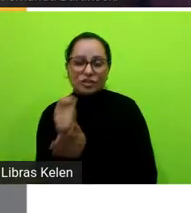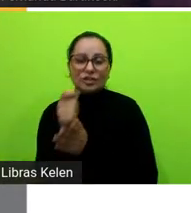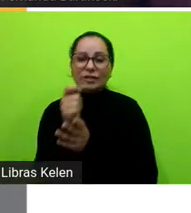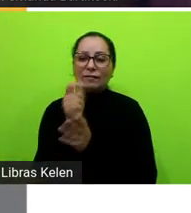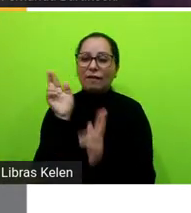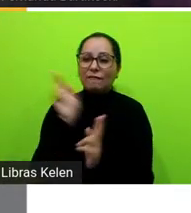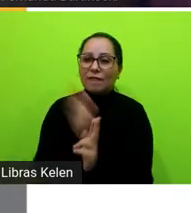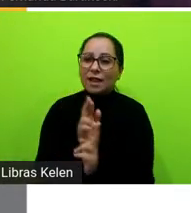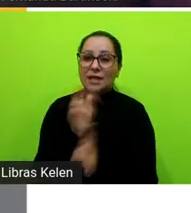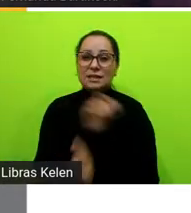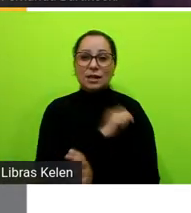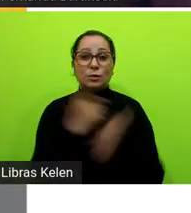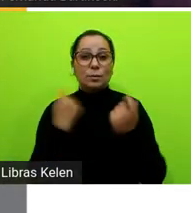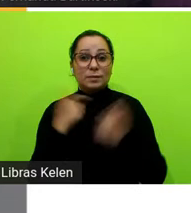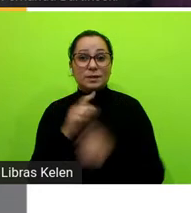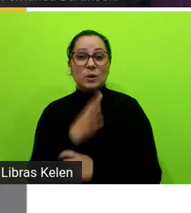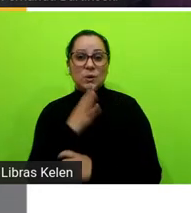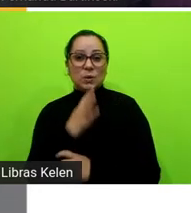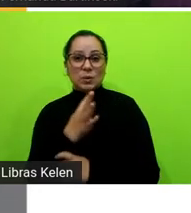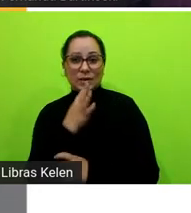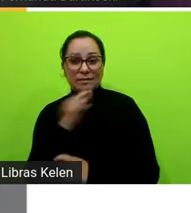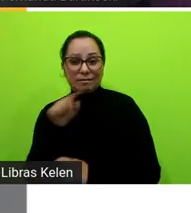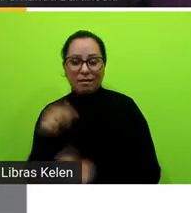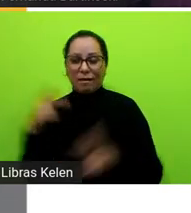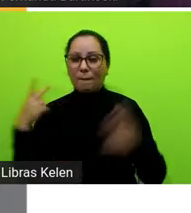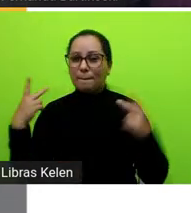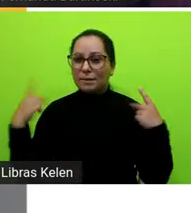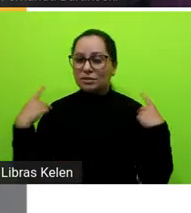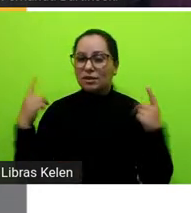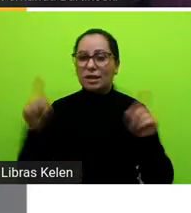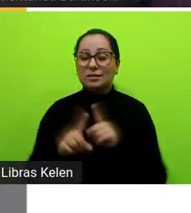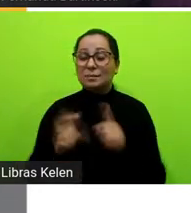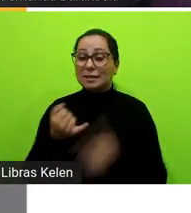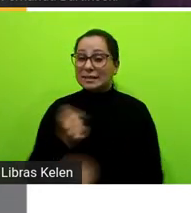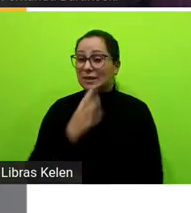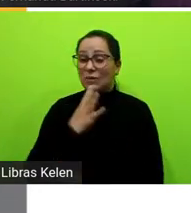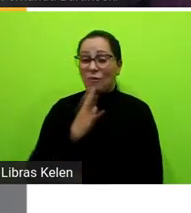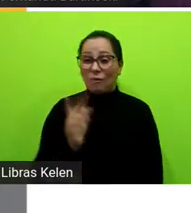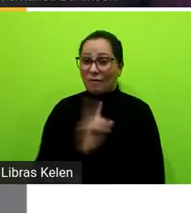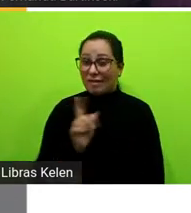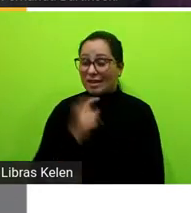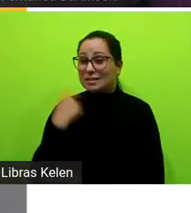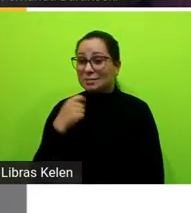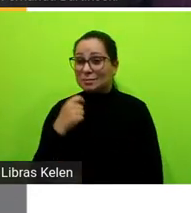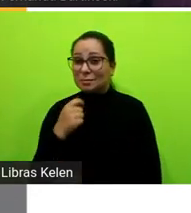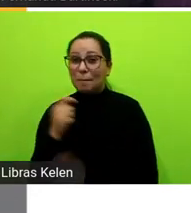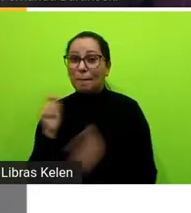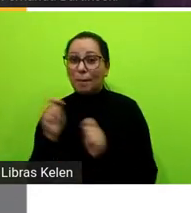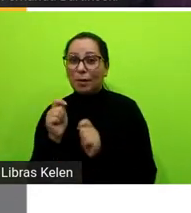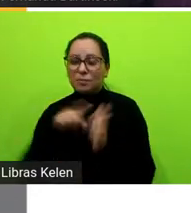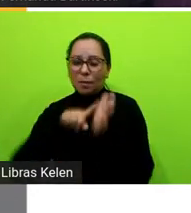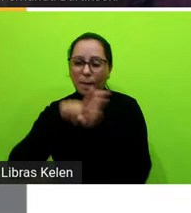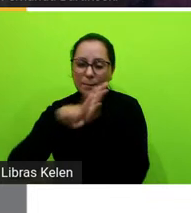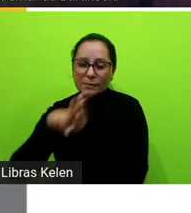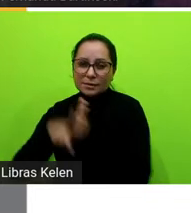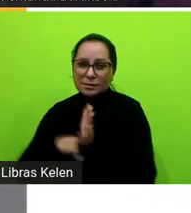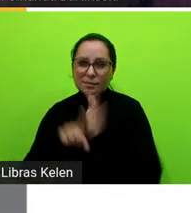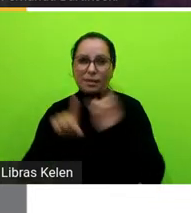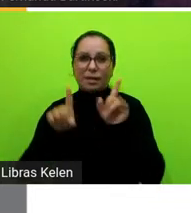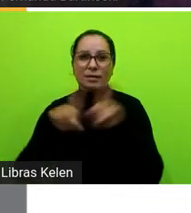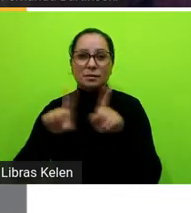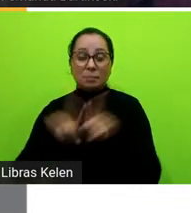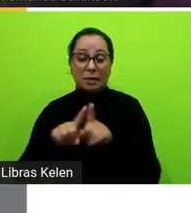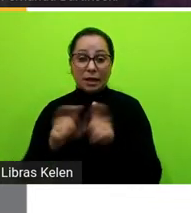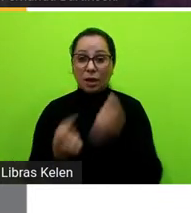alunos precisam conhecer esse personagem se eles não conhecem talvez eles possam fazer uma busca tem profs